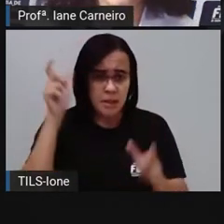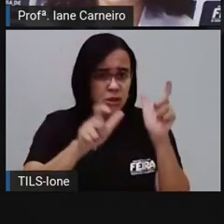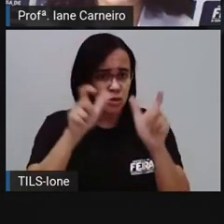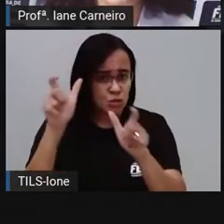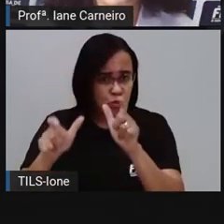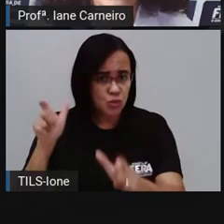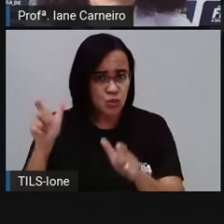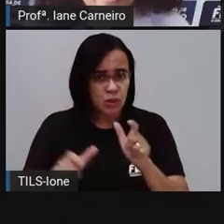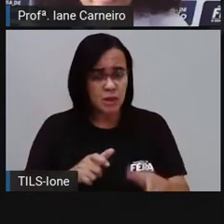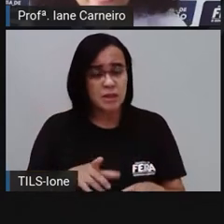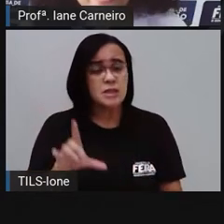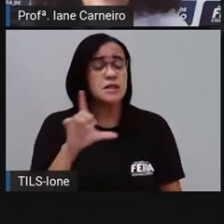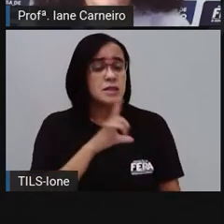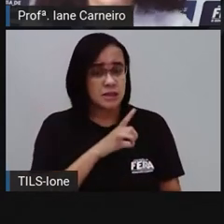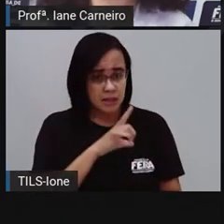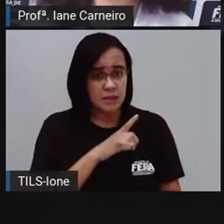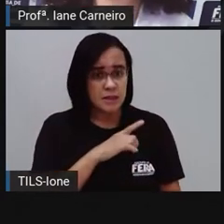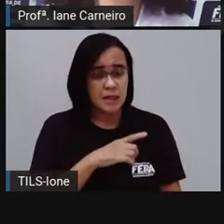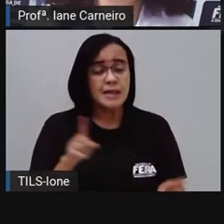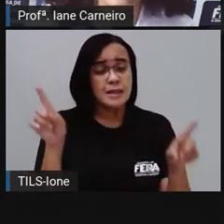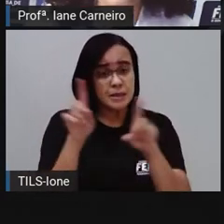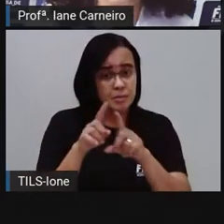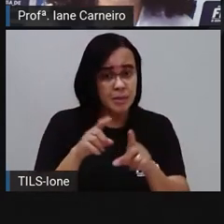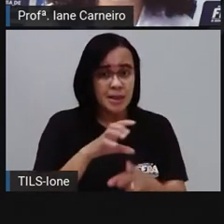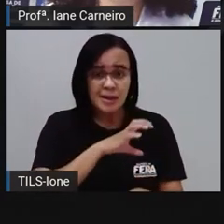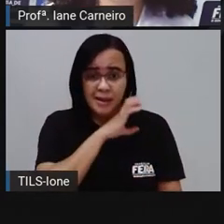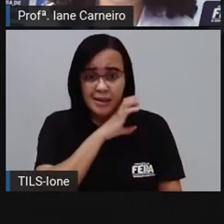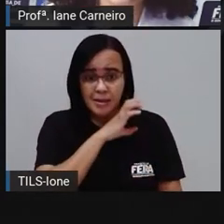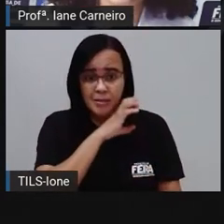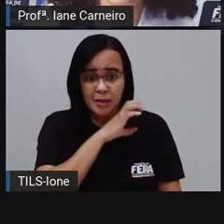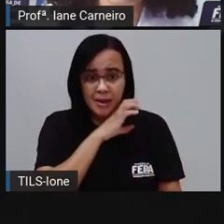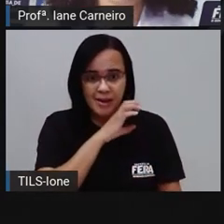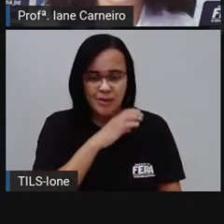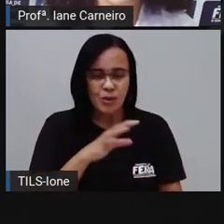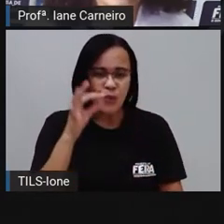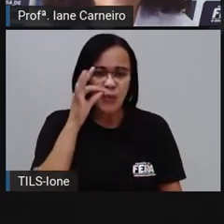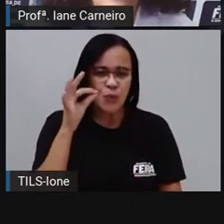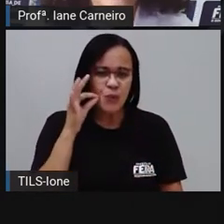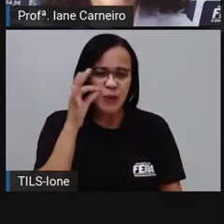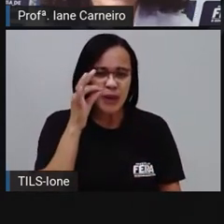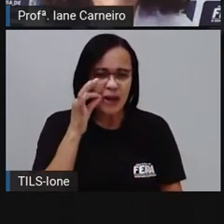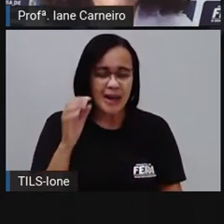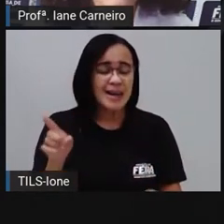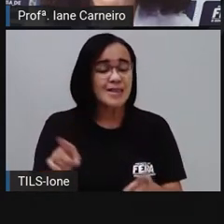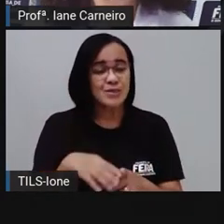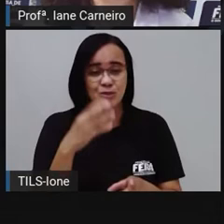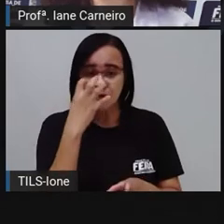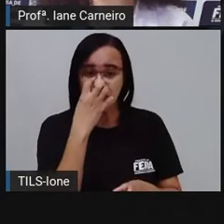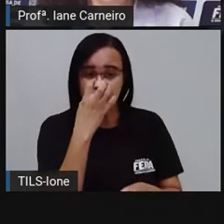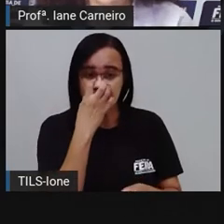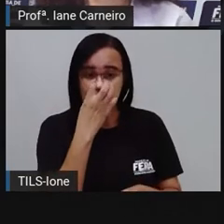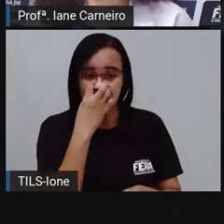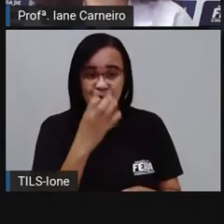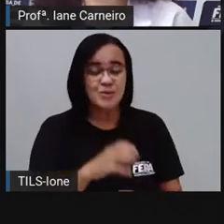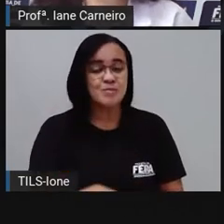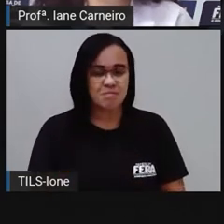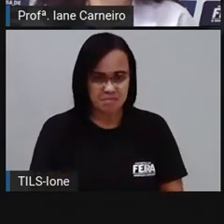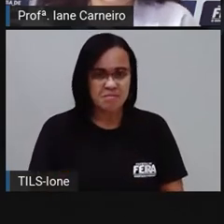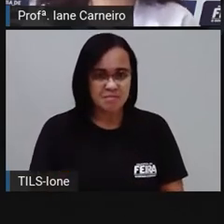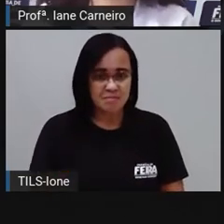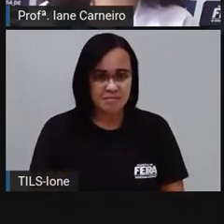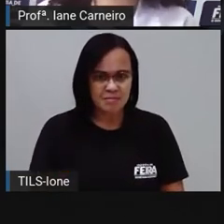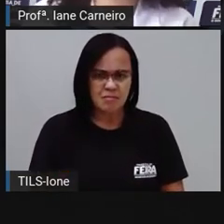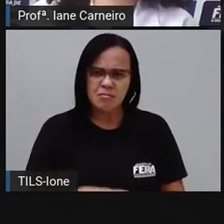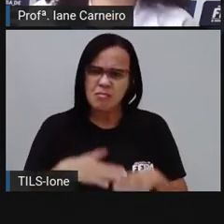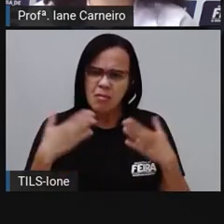a presença aqui de alguns animais, né? A gente vê os pets, o cachorro e o gato, né? Então, será que Tarsila do